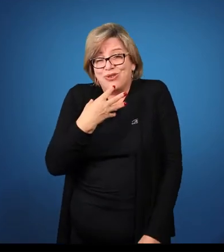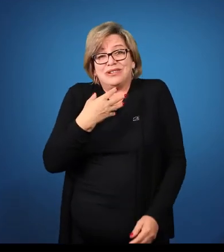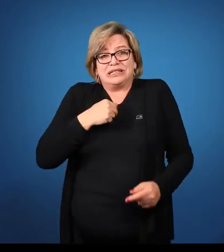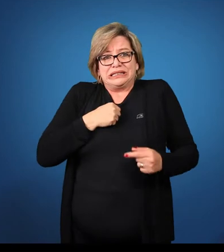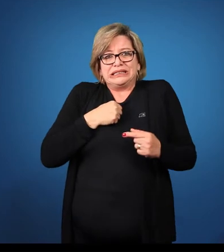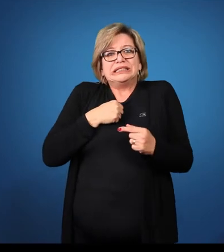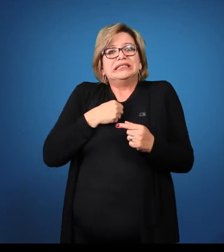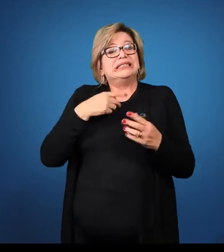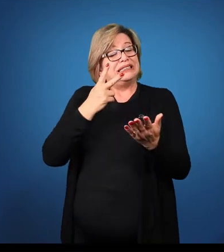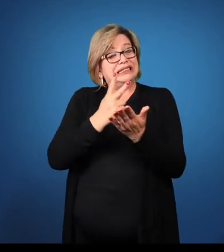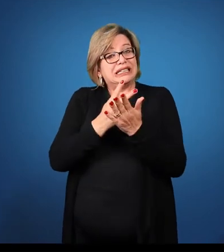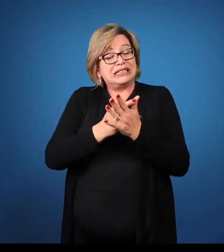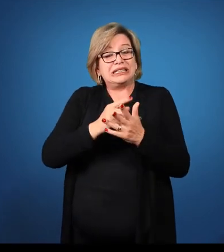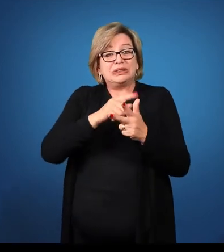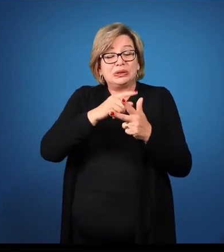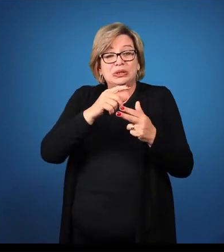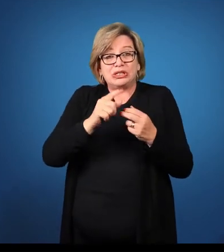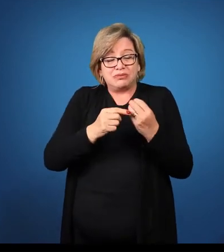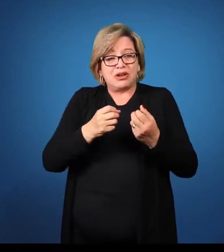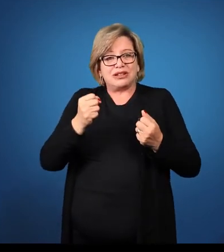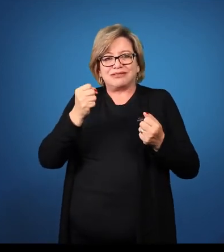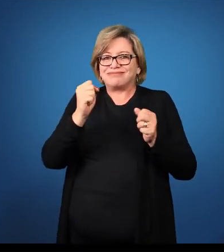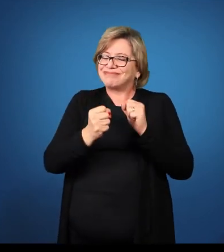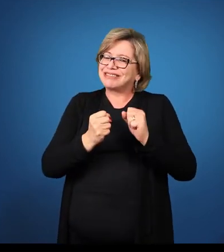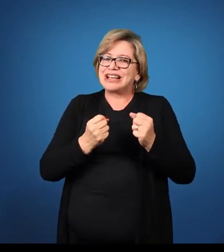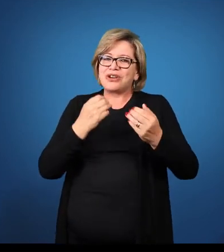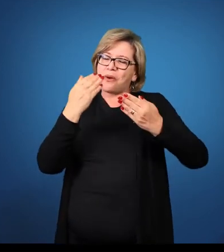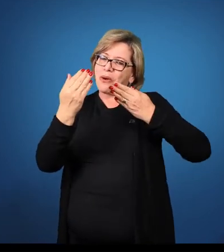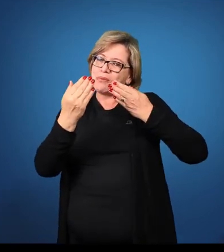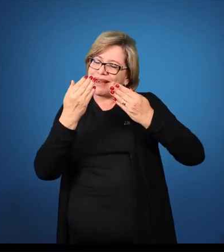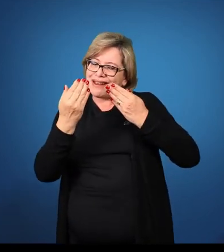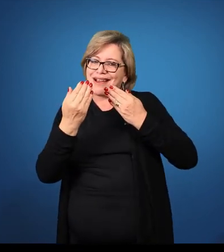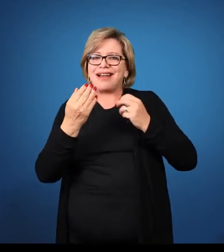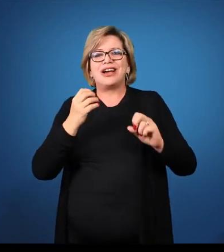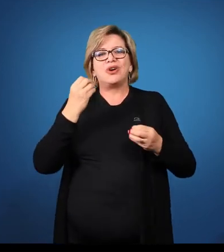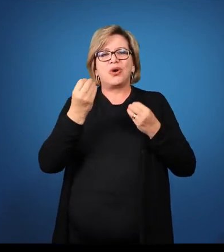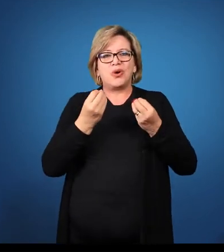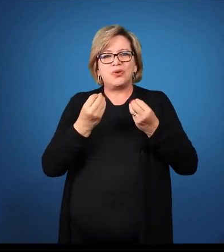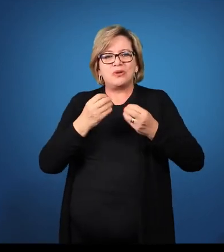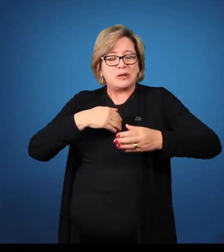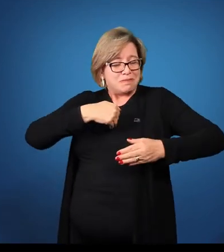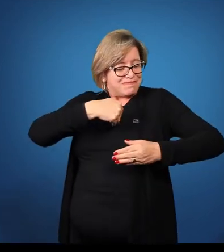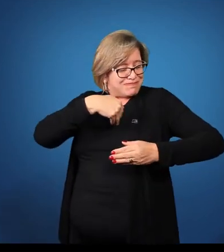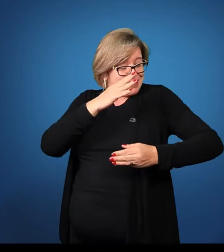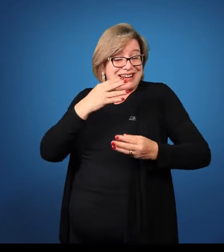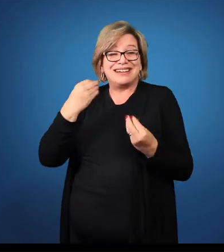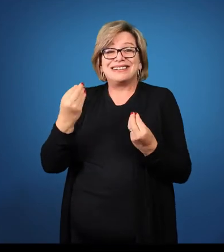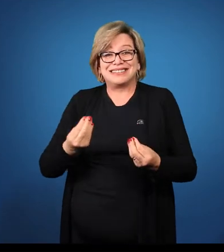formas, são três os graus aí do adjetivo.